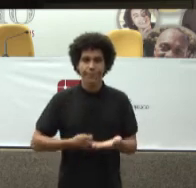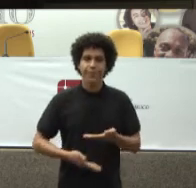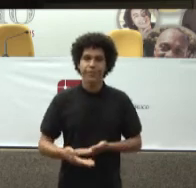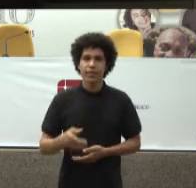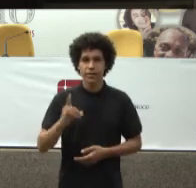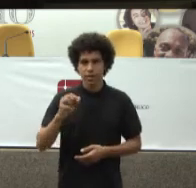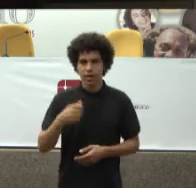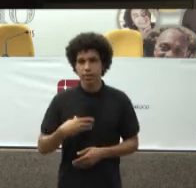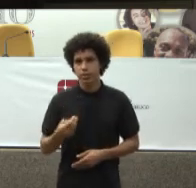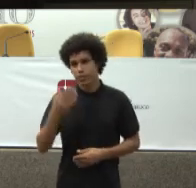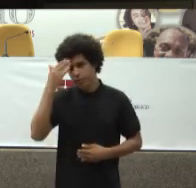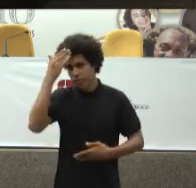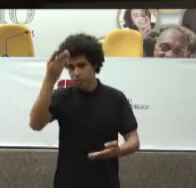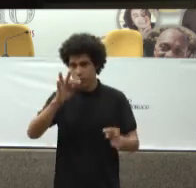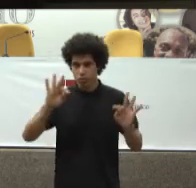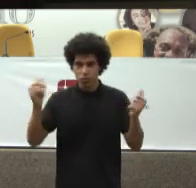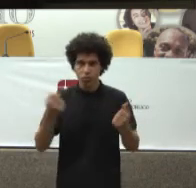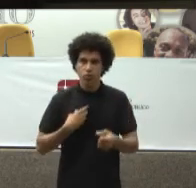vocês Nesse horário